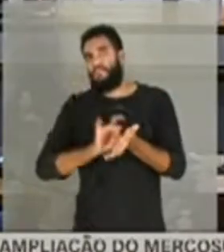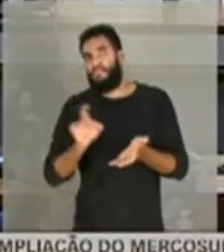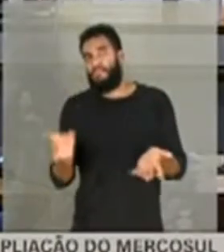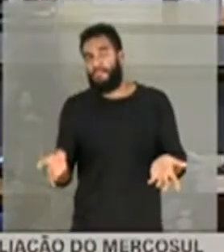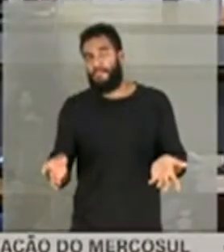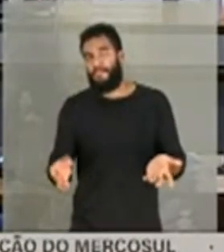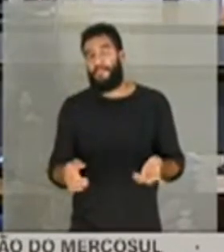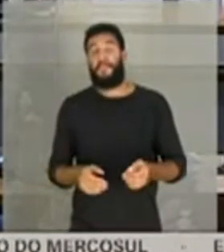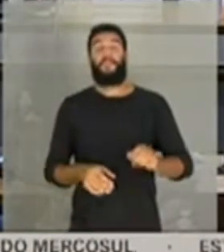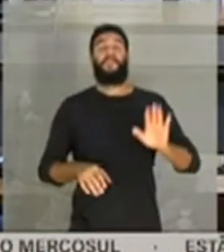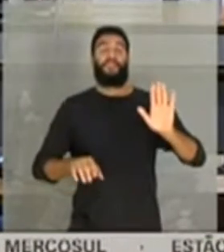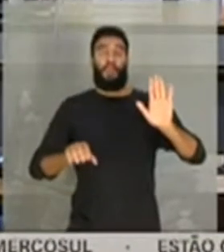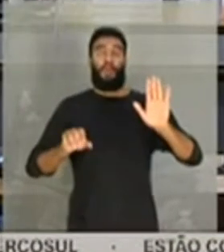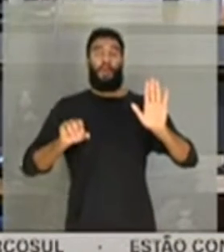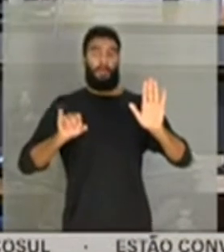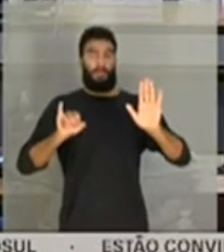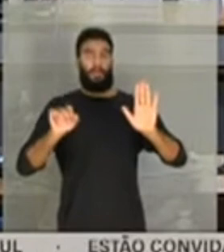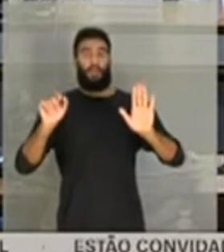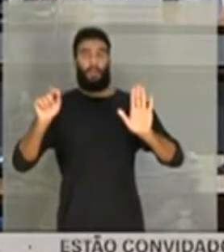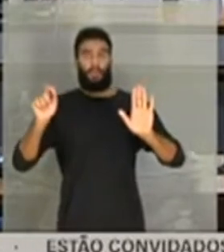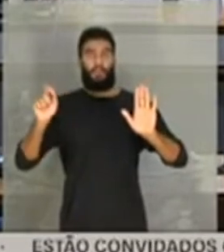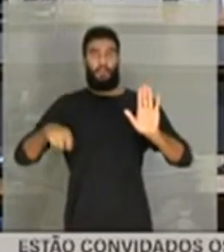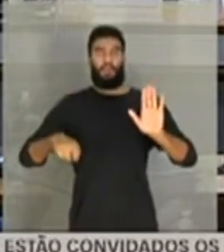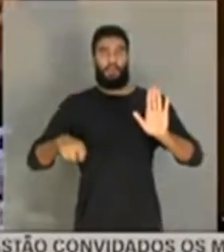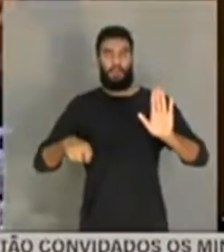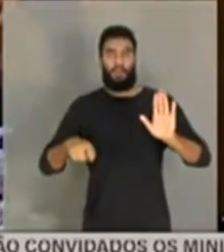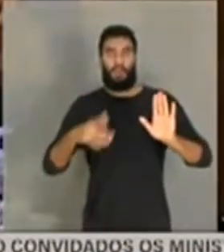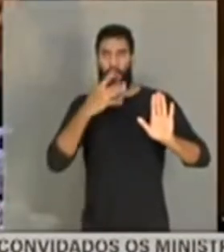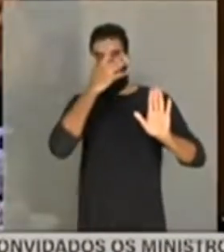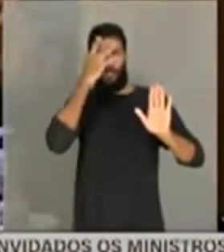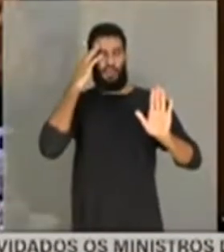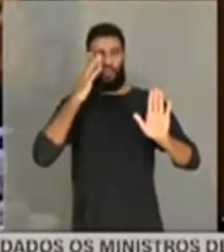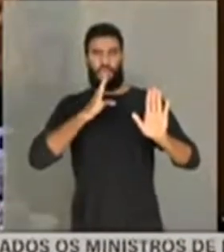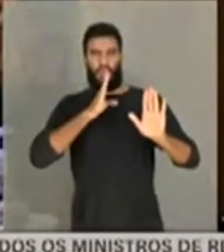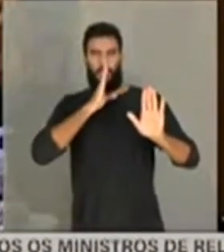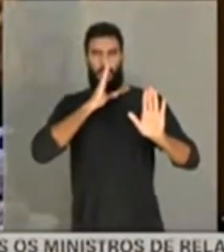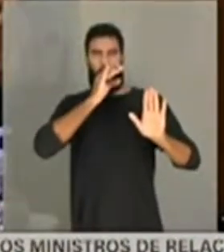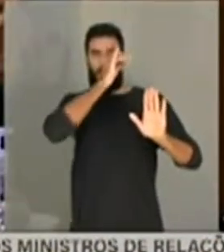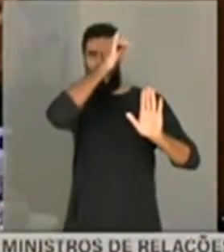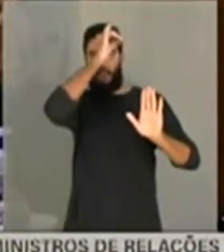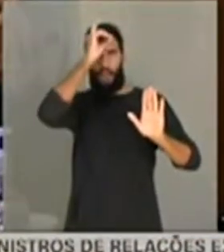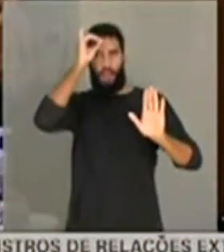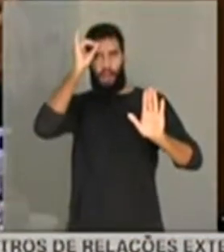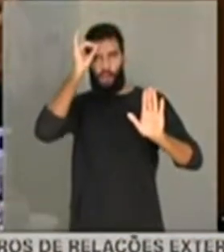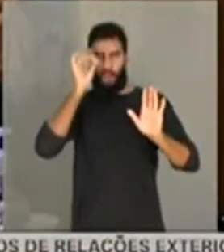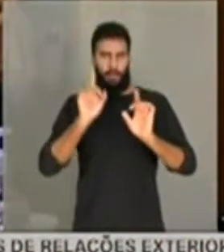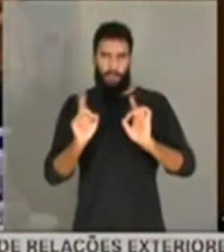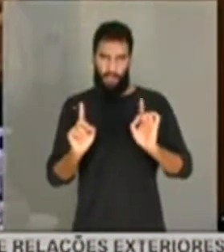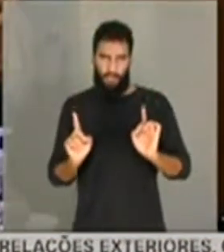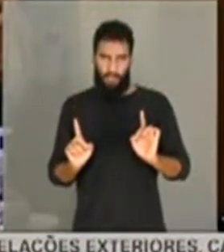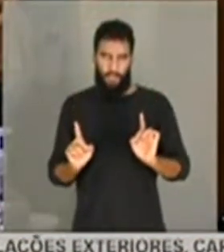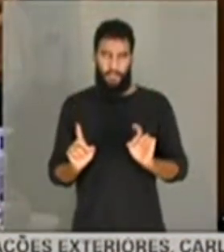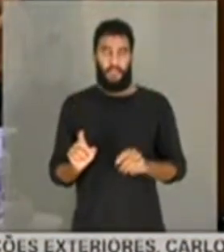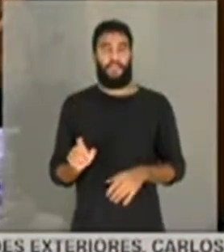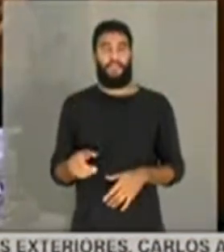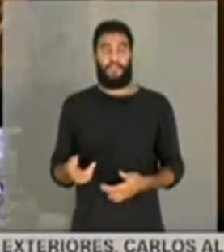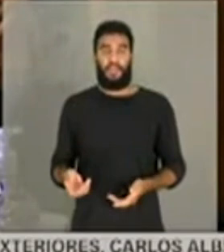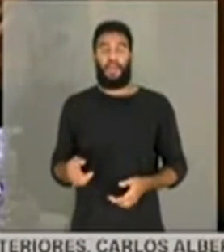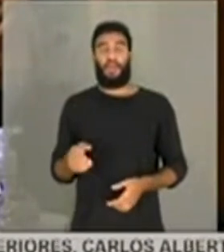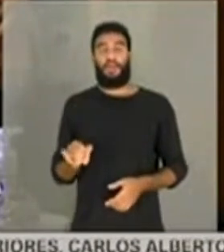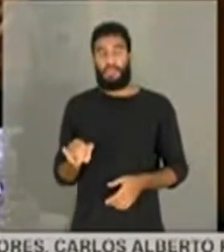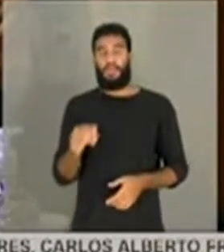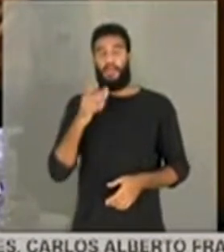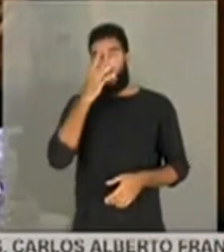Se me permitir, senador Renan Calheiros, não há silêncio dos inocentes aqui. Consequentemente, quando o depoente